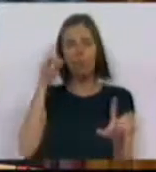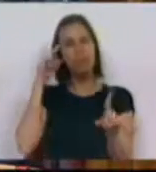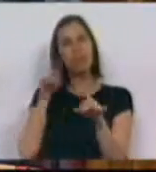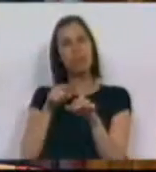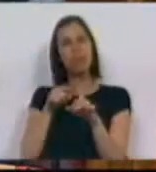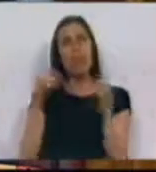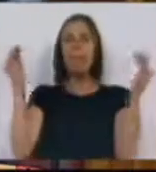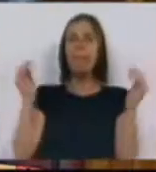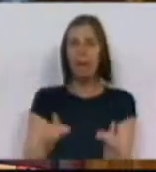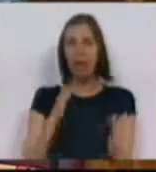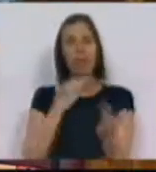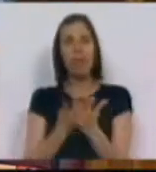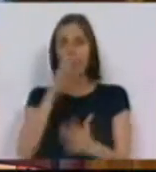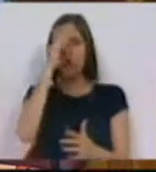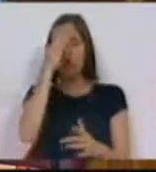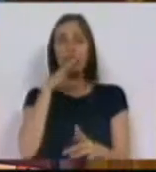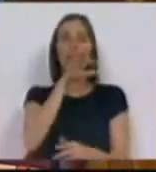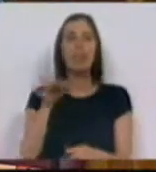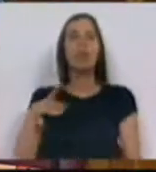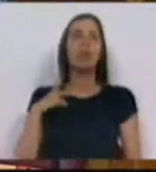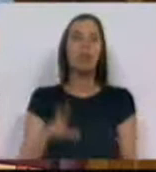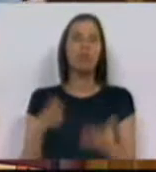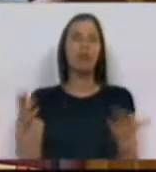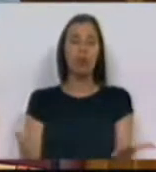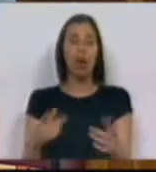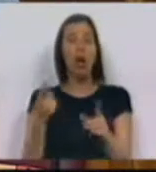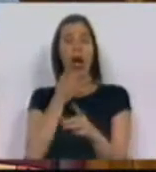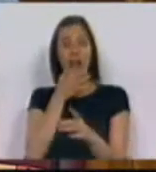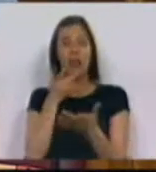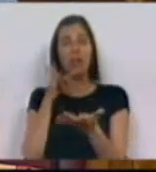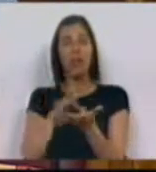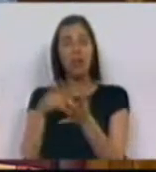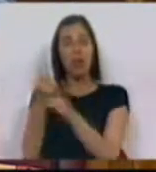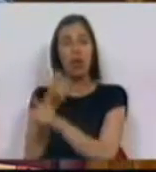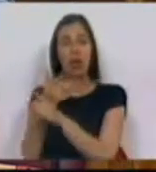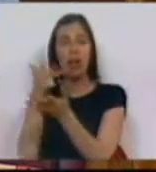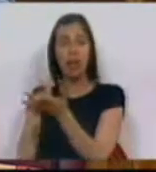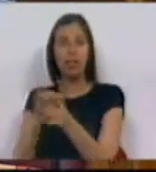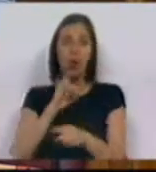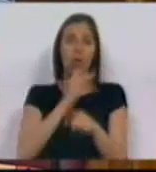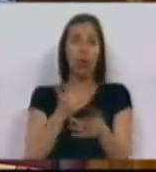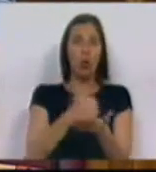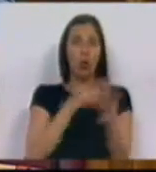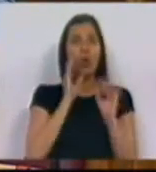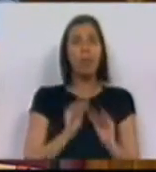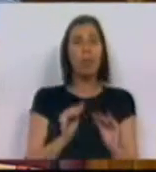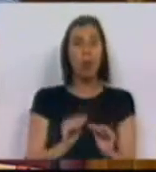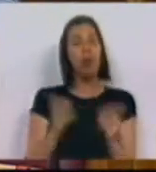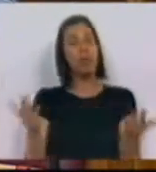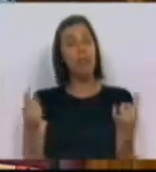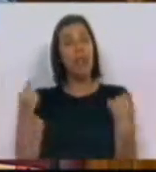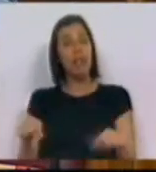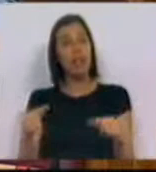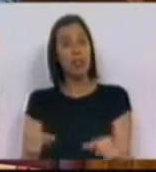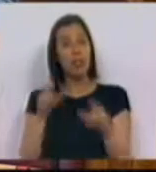sentido de minimizar o esforço das famílias portuguesas com a aquisição de manuais escolares e de outros recursos pedagógicos. A